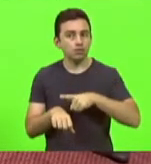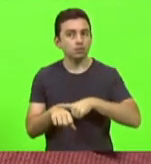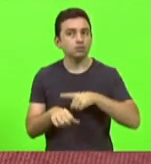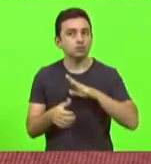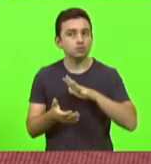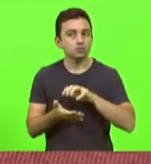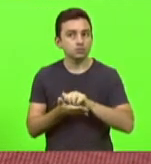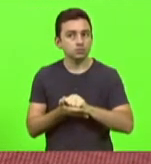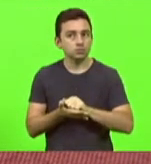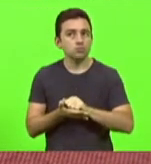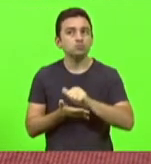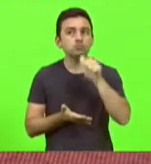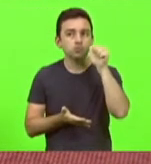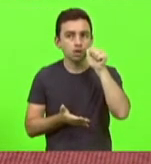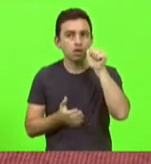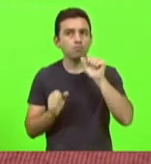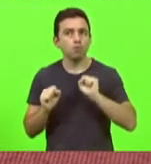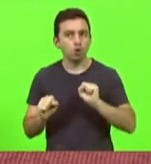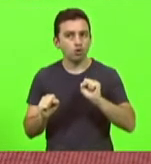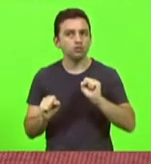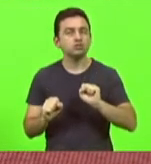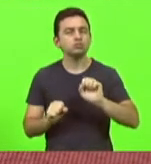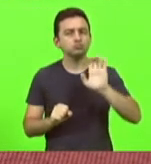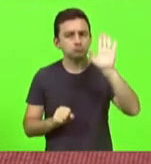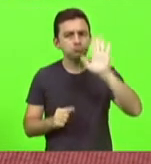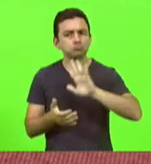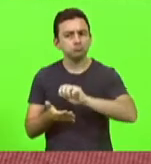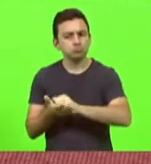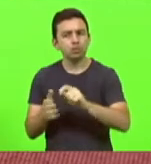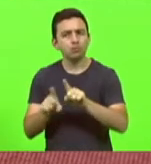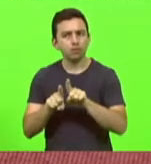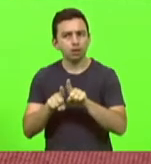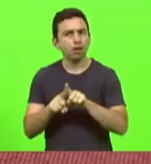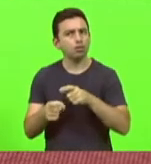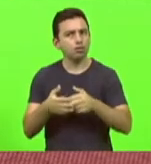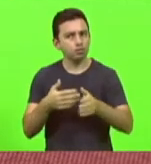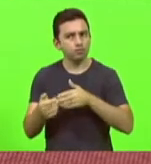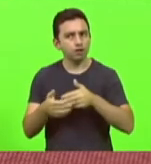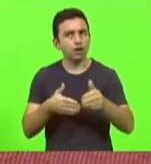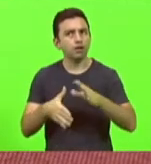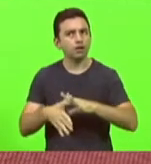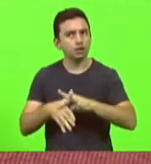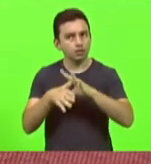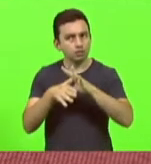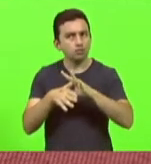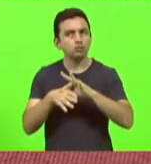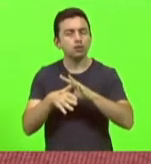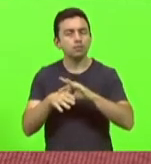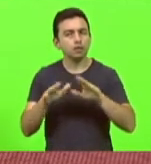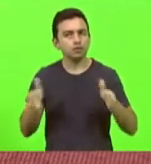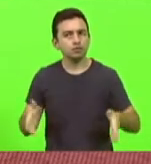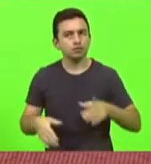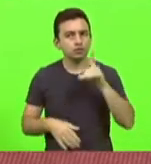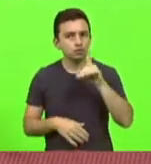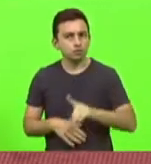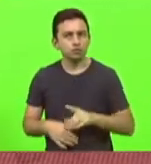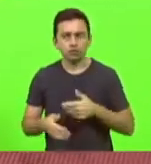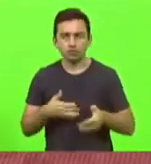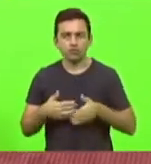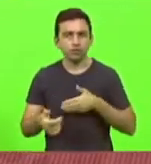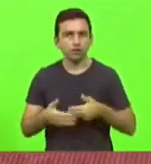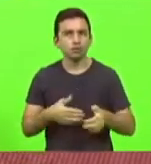qualquer deputada mulher poderia ter se inscrito para qualquer um dos cargos de liderança, da mesa diretora ou de qualquer representação.